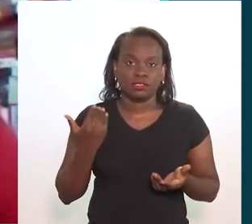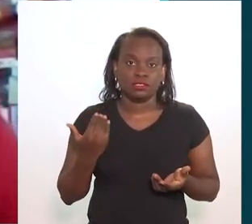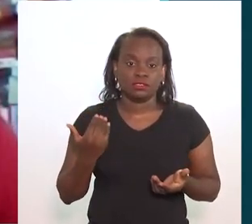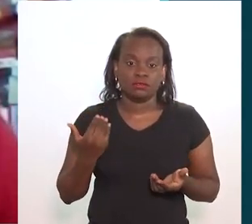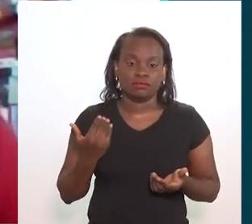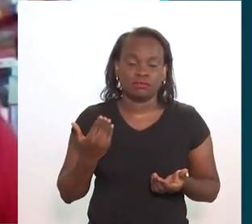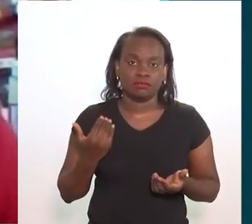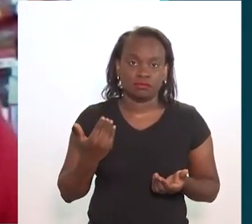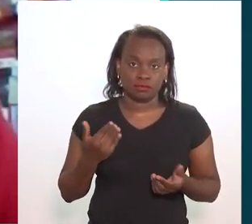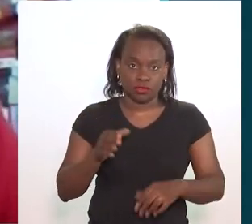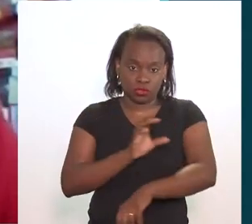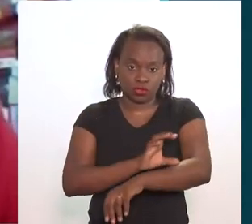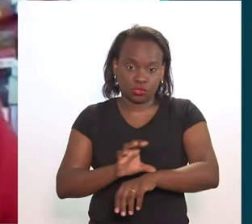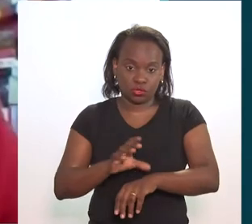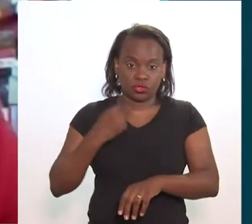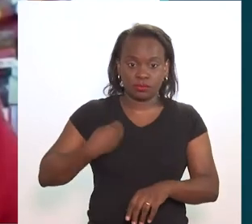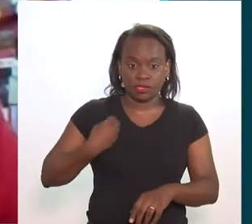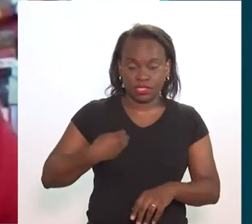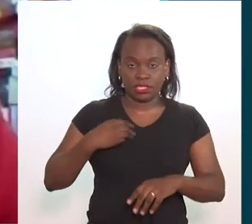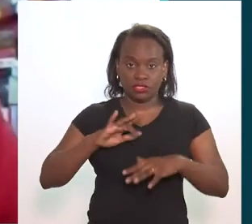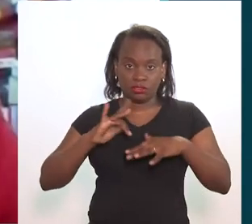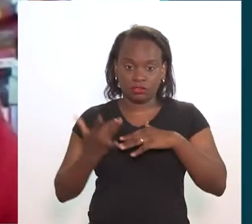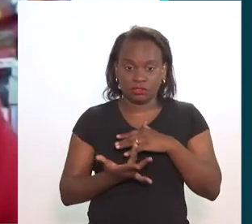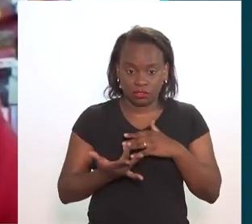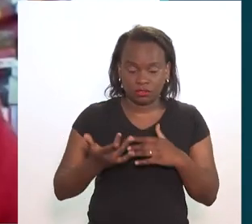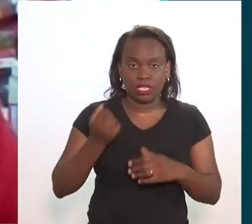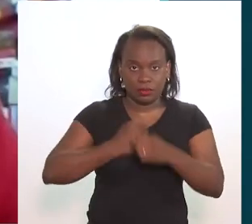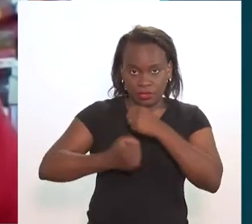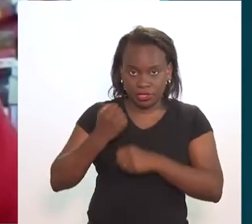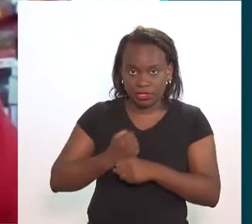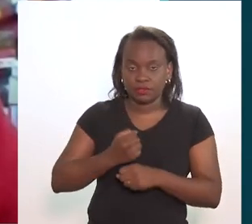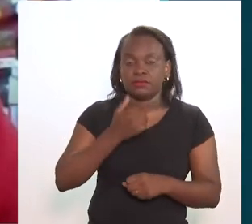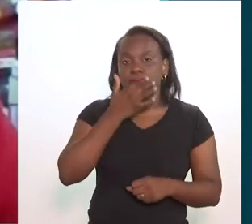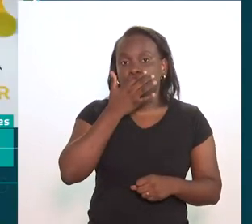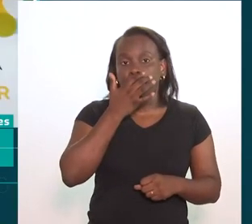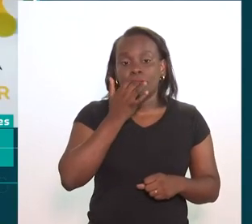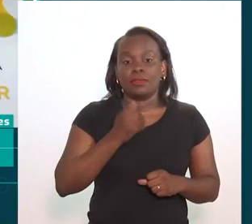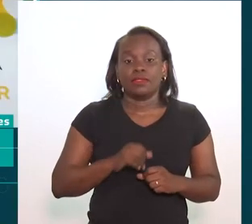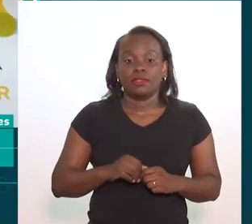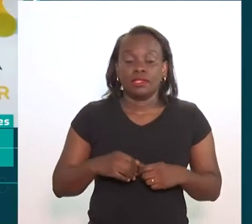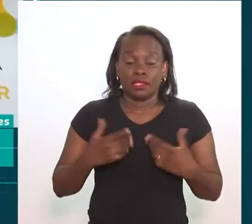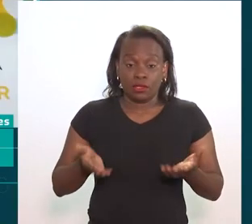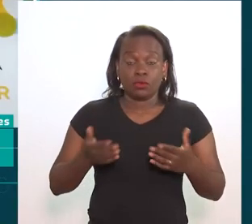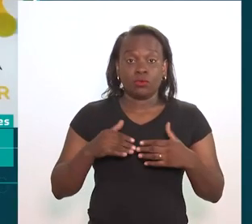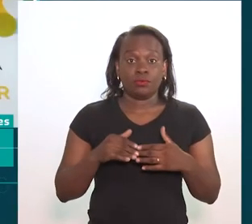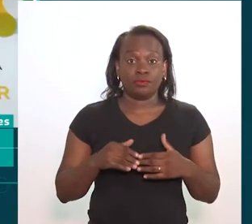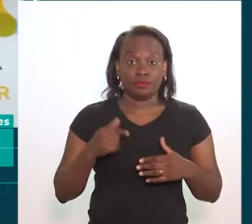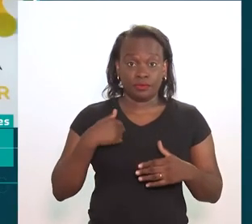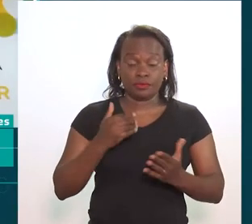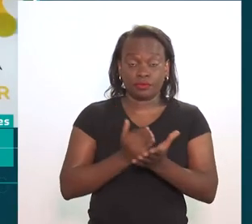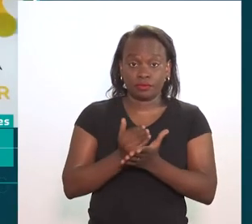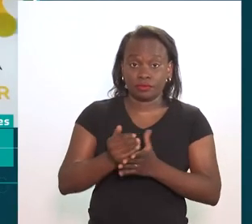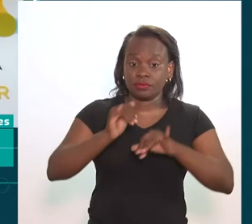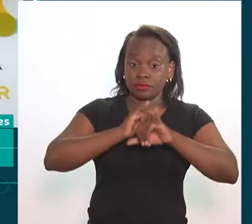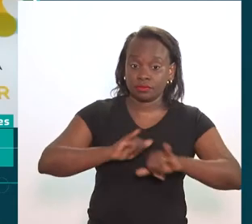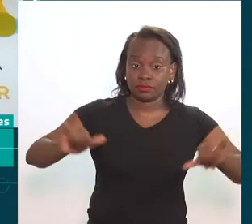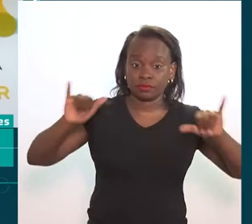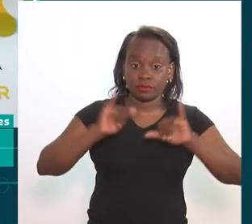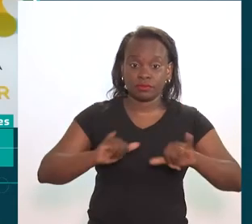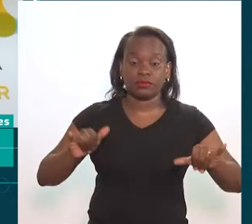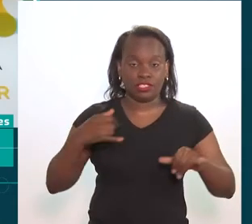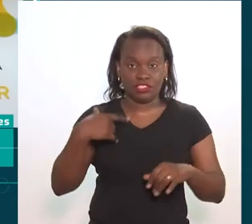Edital de... Foi de... Cultura Presente nas Redes, né? No ano passado.